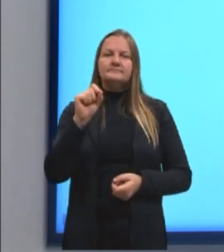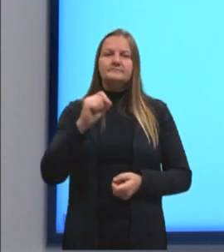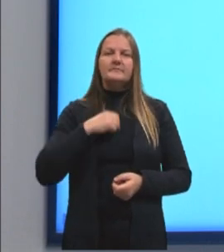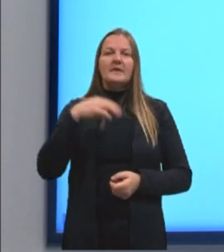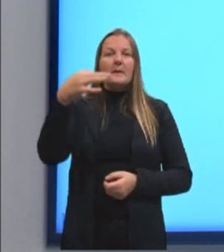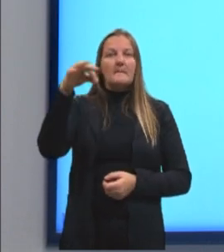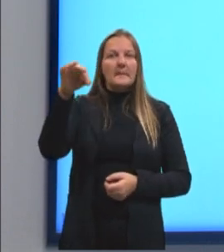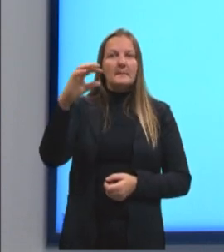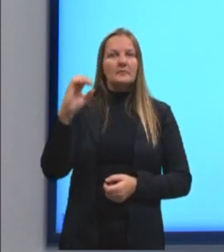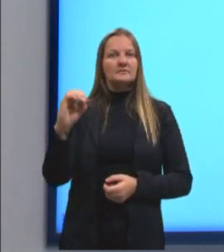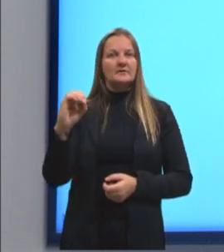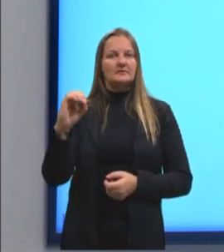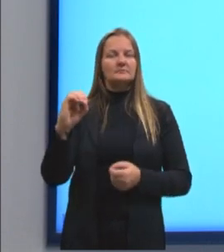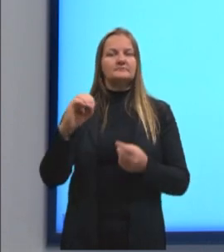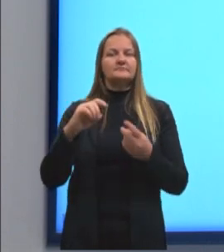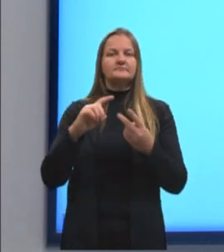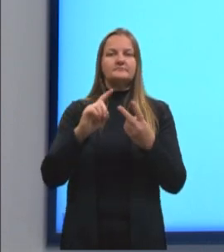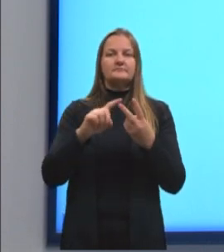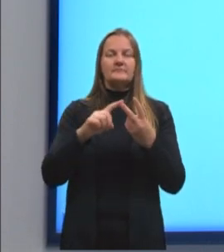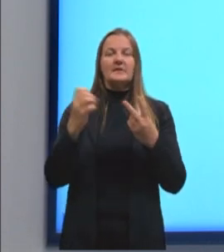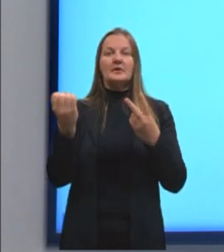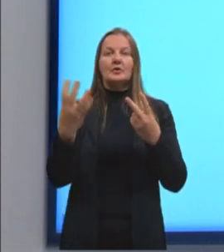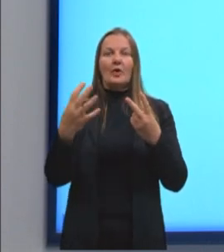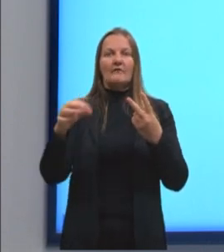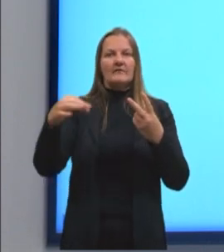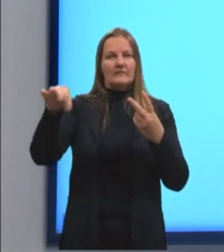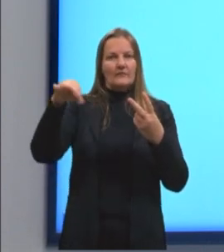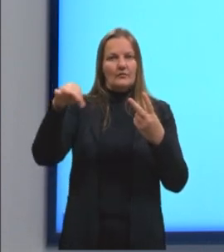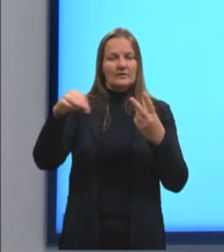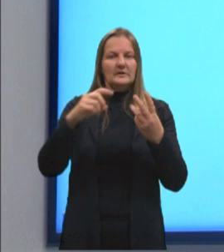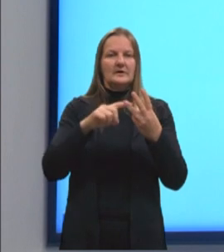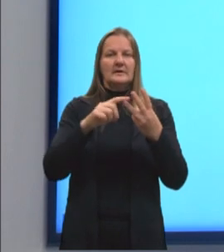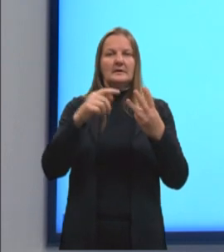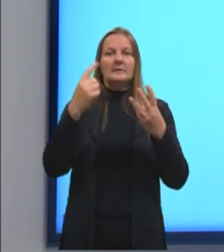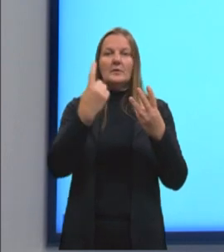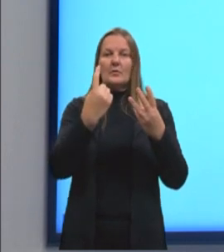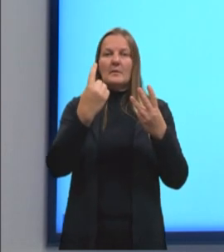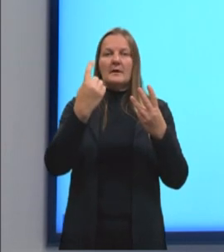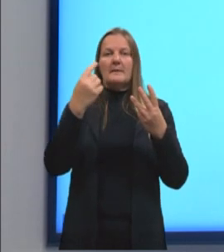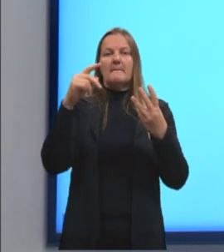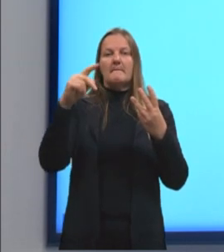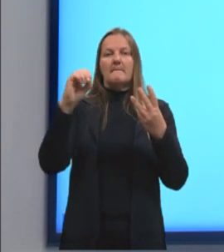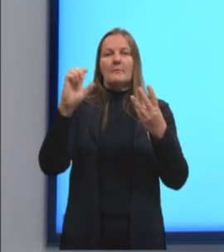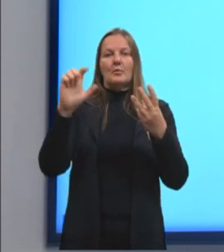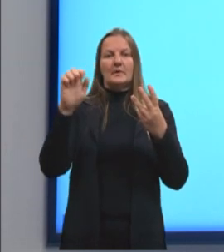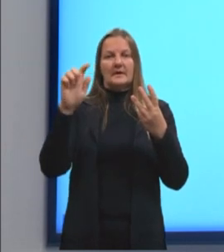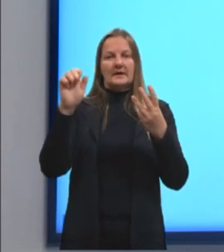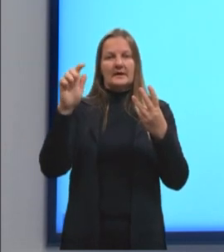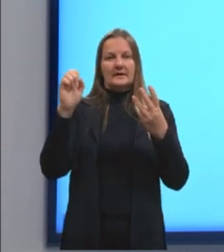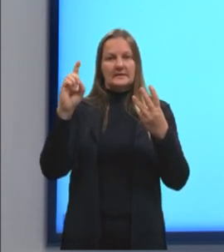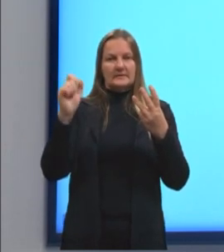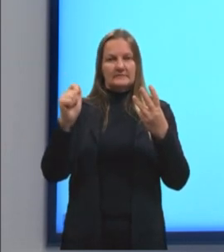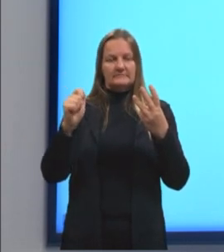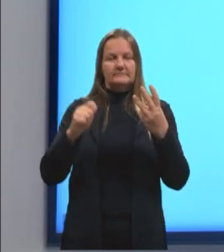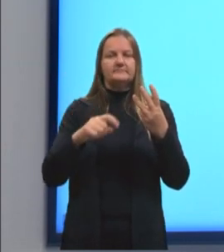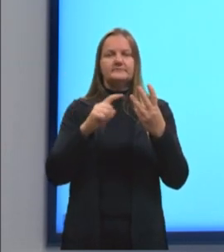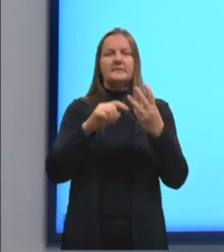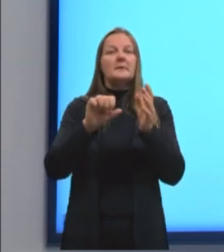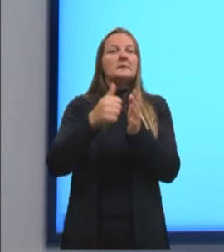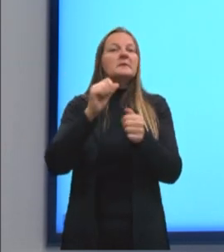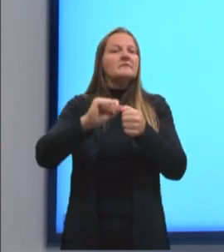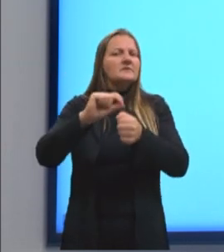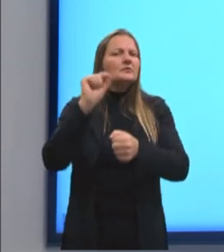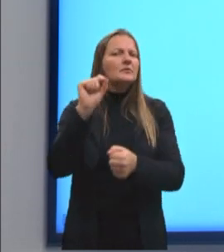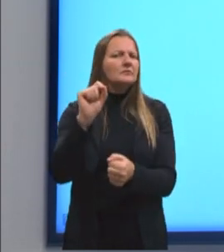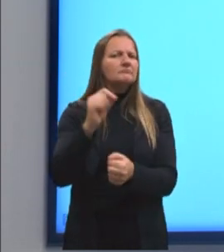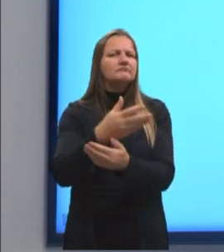folha A0, a nova folha e também ali a noção de 1 polegada. Primeiro que nós vamos fazer,